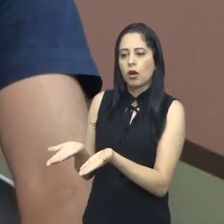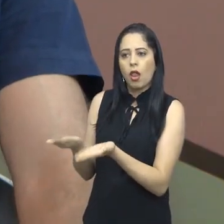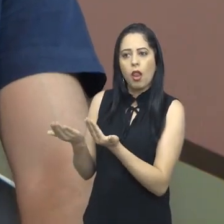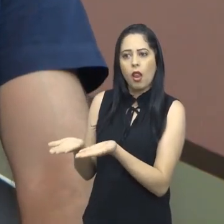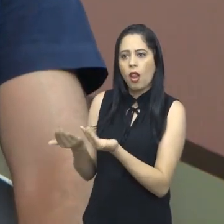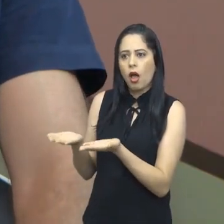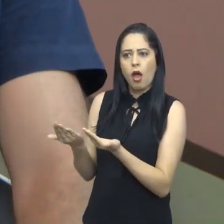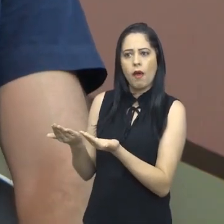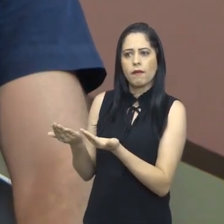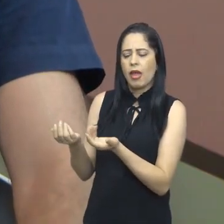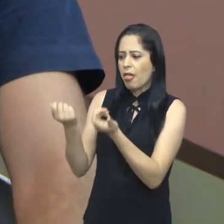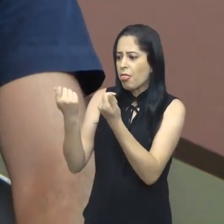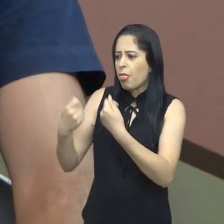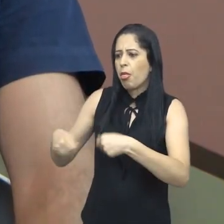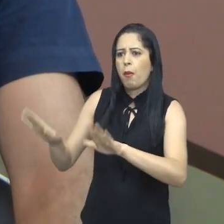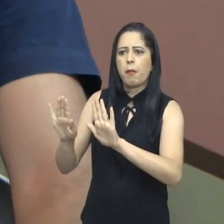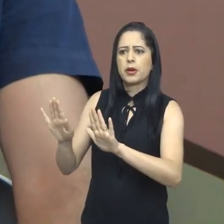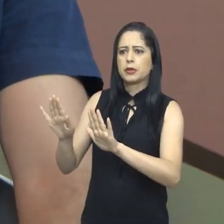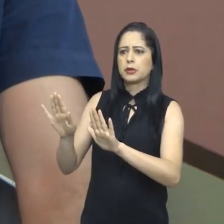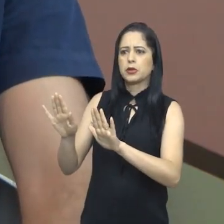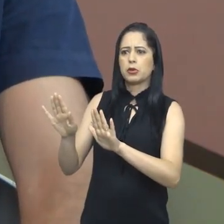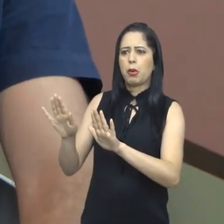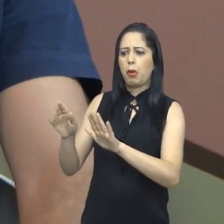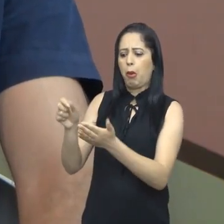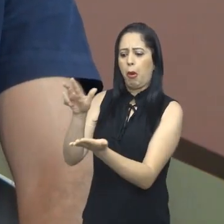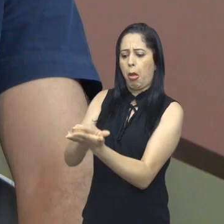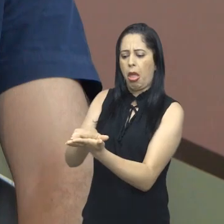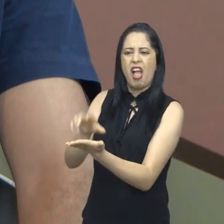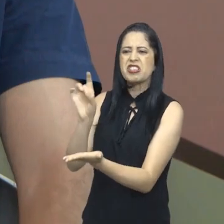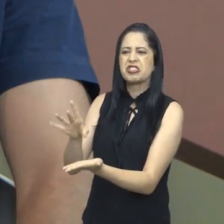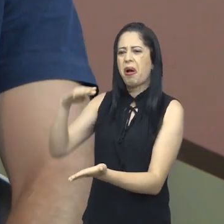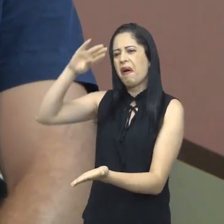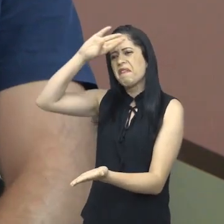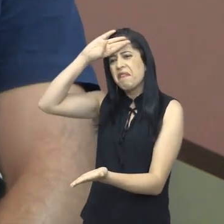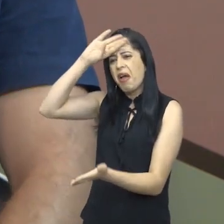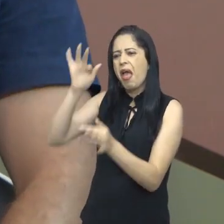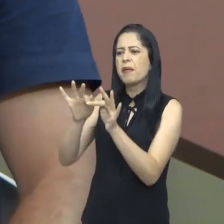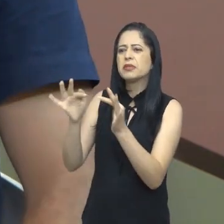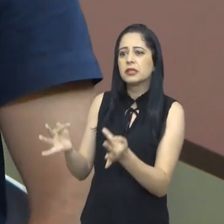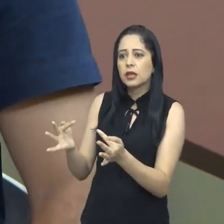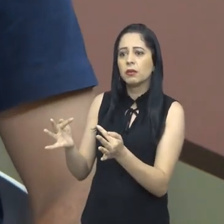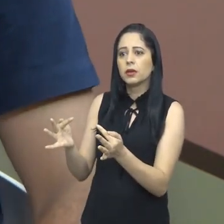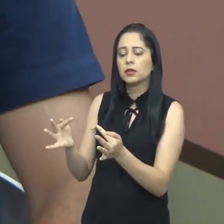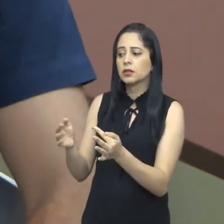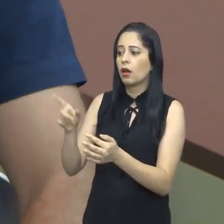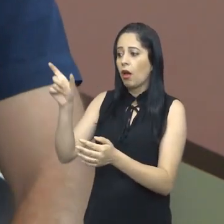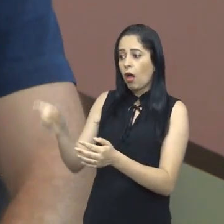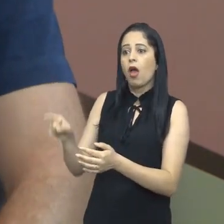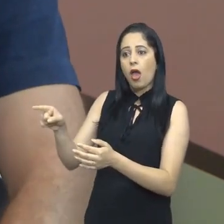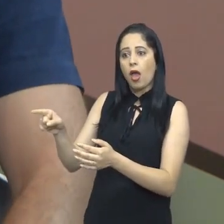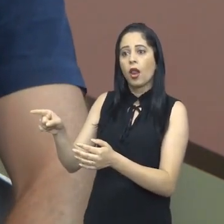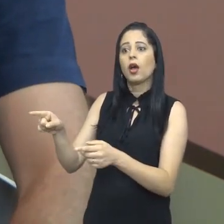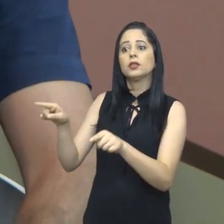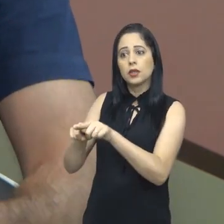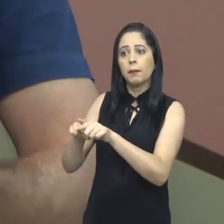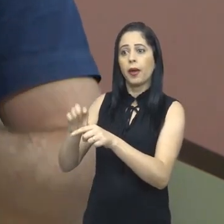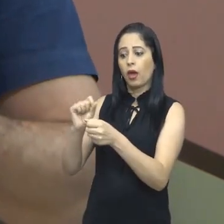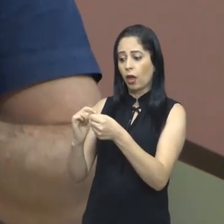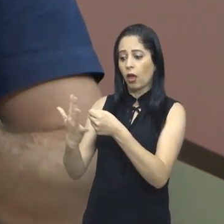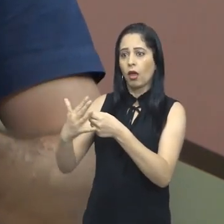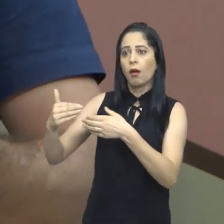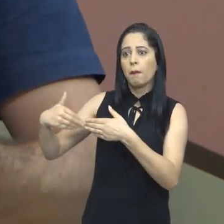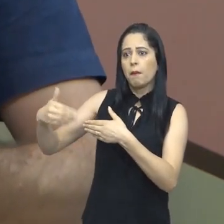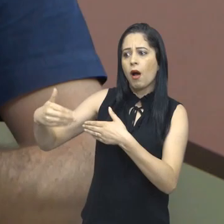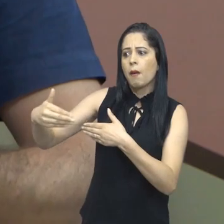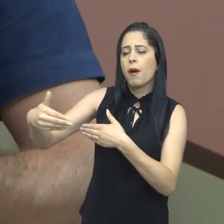internar, fiquem ali três dias com febre alta, depois melhoraram, mesmo essas pessoas tiveram síndromes de pós-Covid